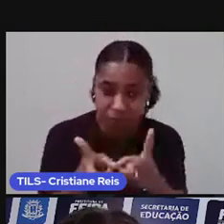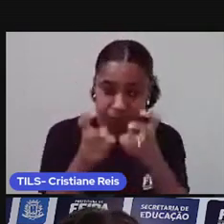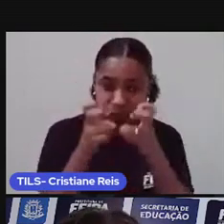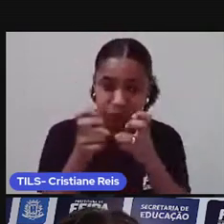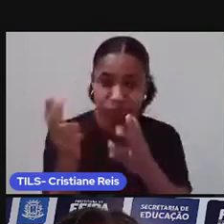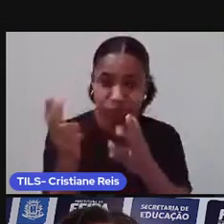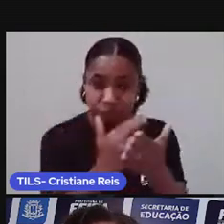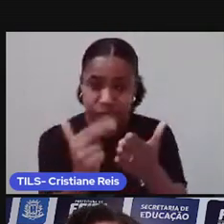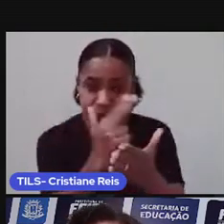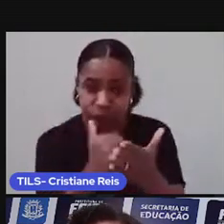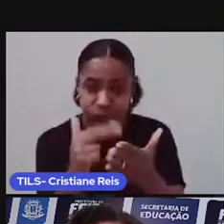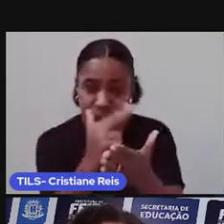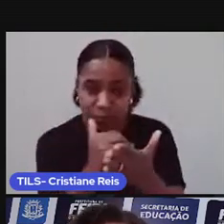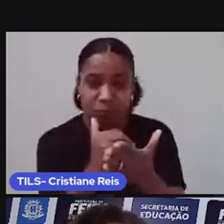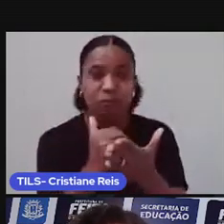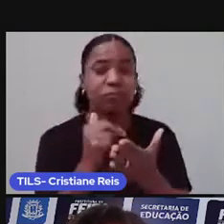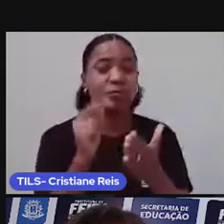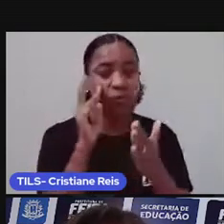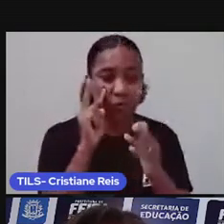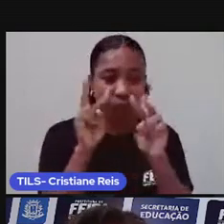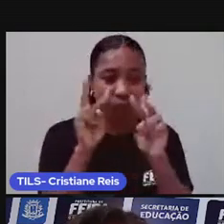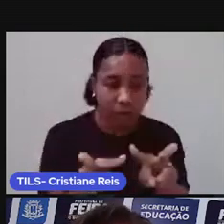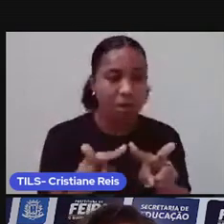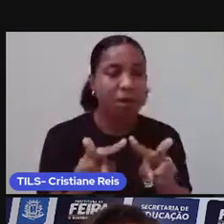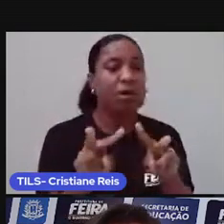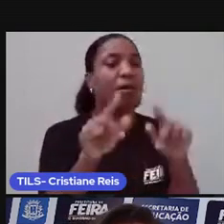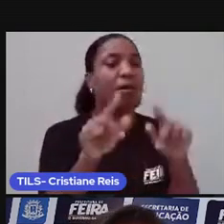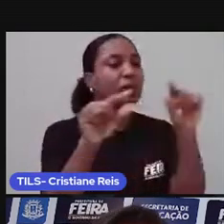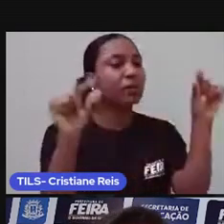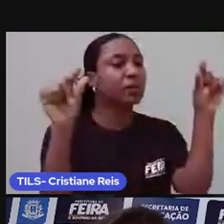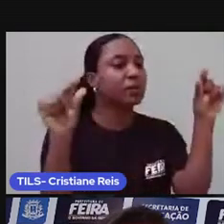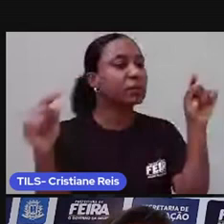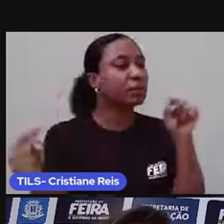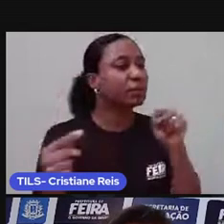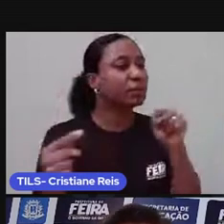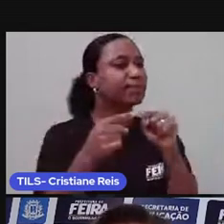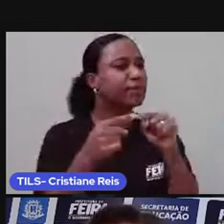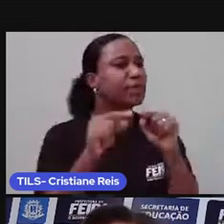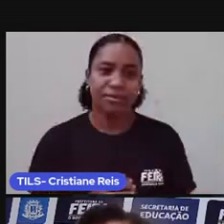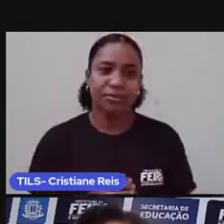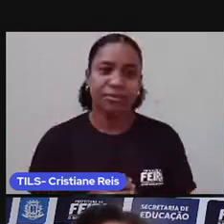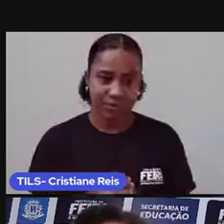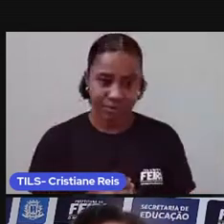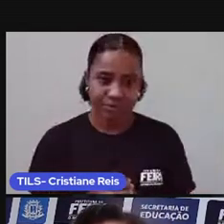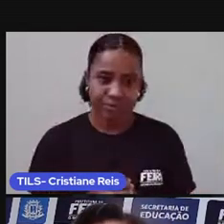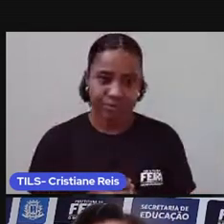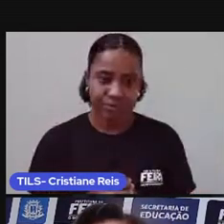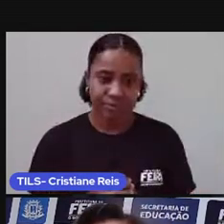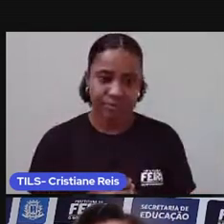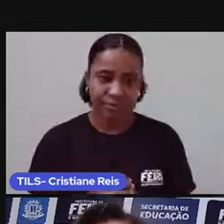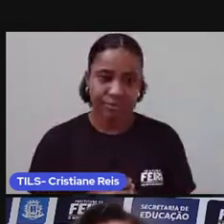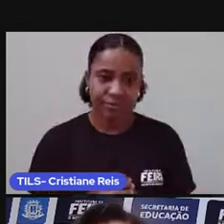o título, relaciona os dois, só agora você vai fazer a leitura.